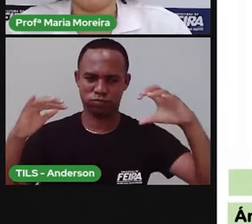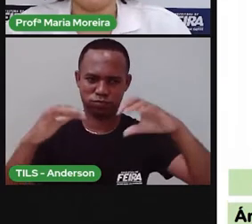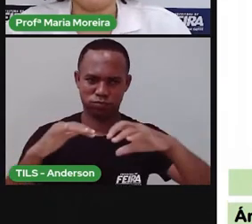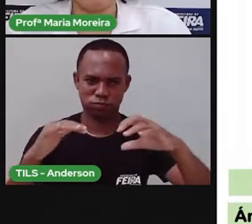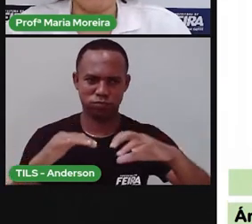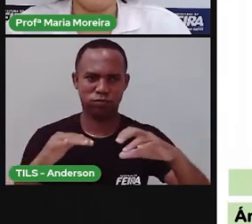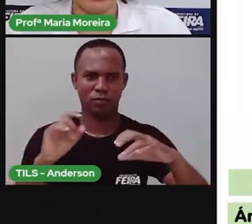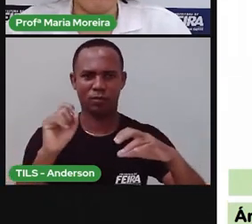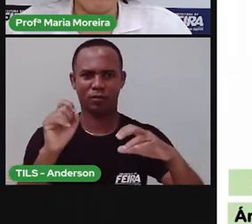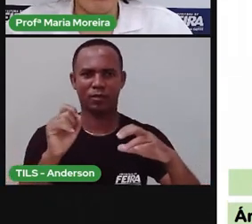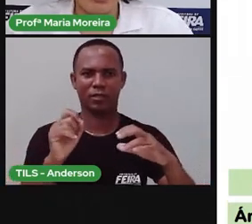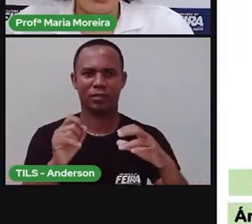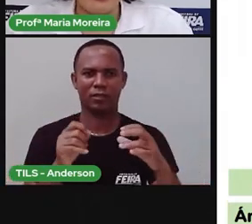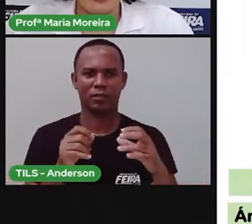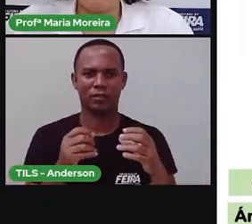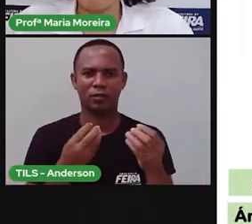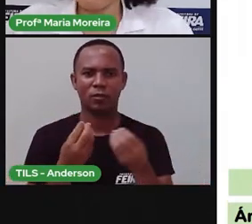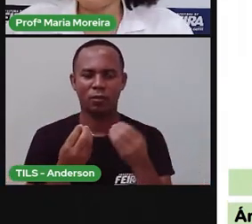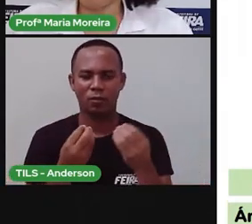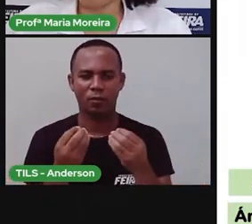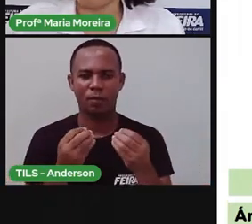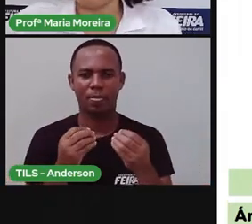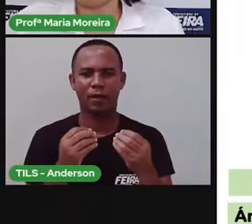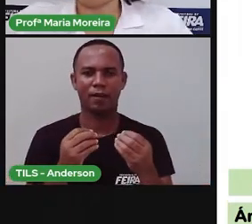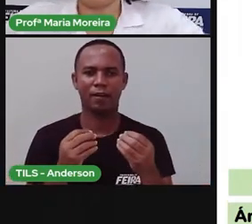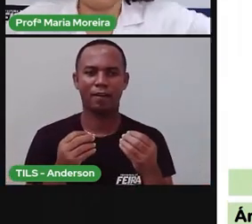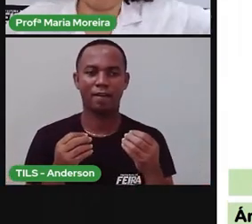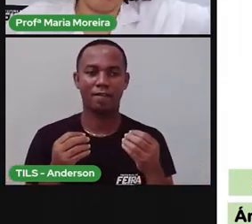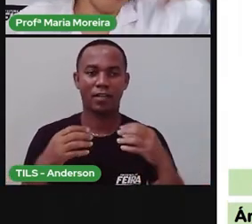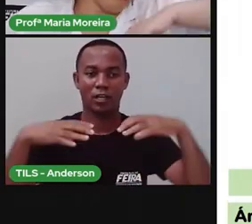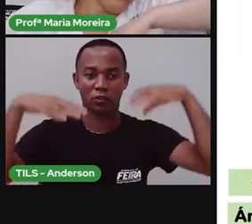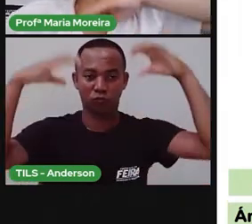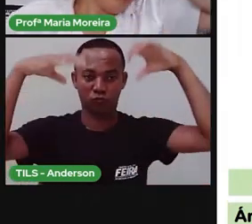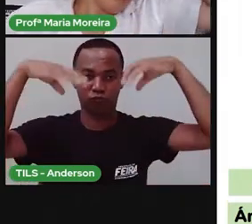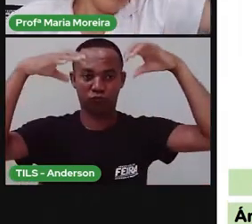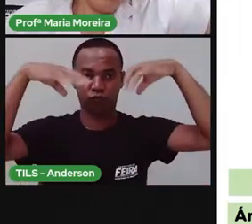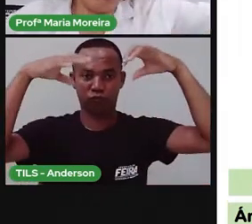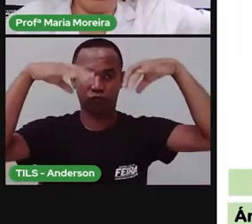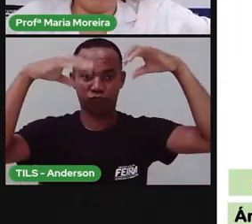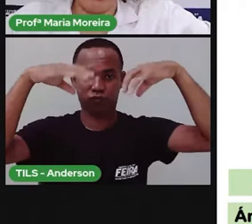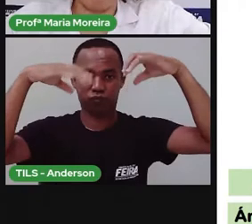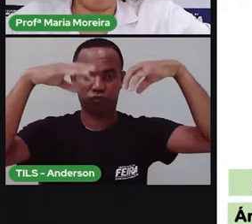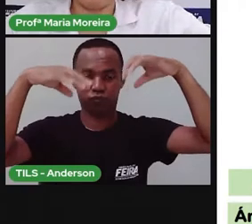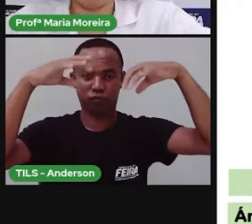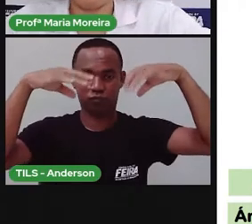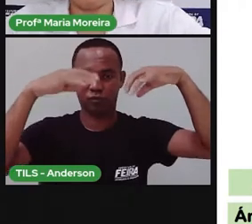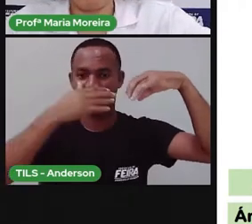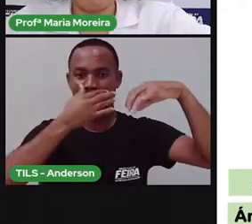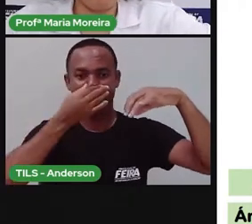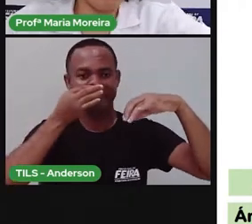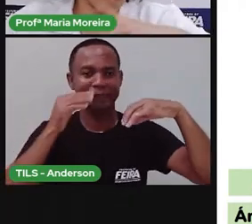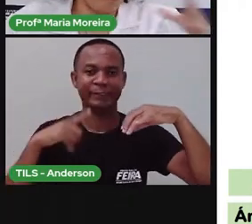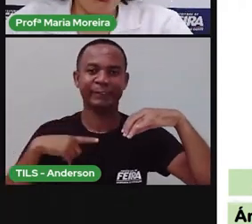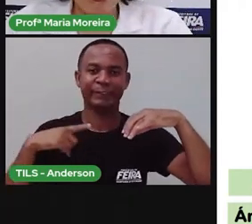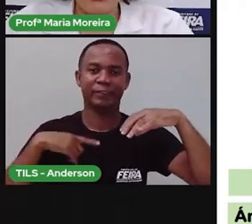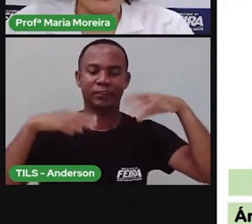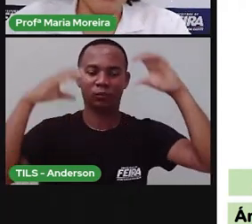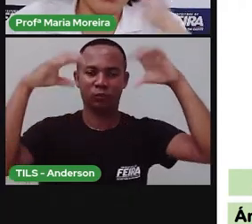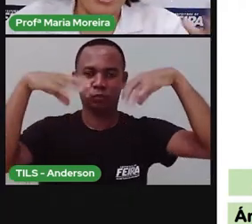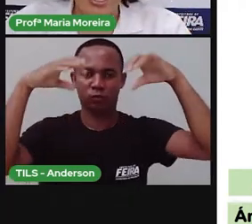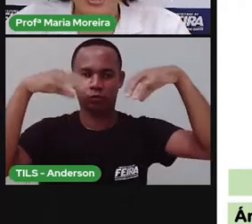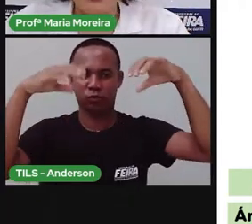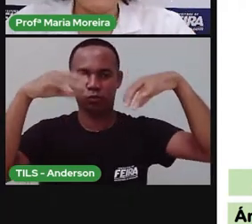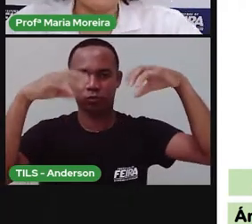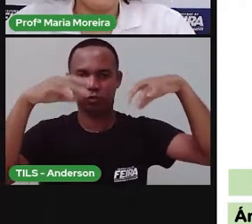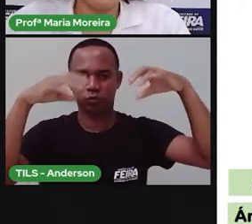dessa barca e aguardar. E aí, quando vir, vai haver, na verdade, um período de chuva, de